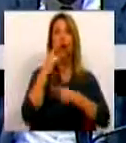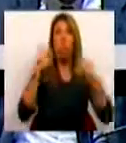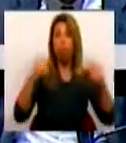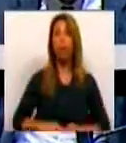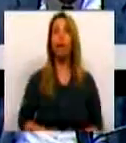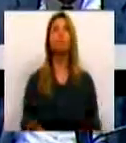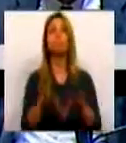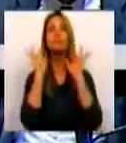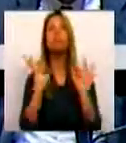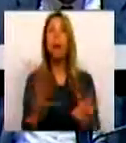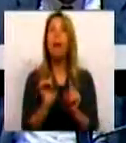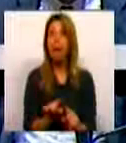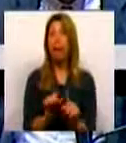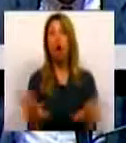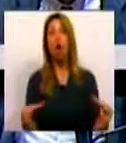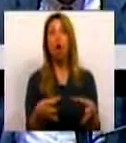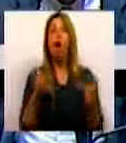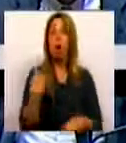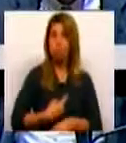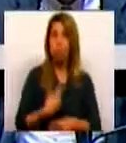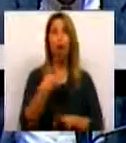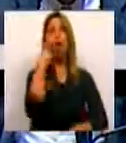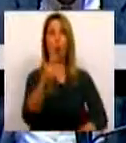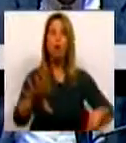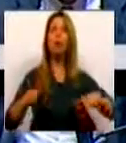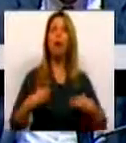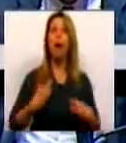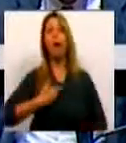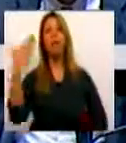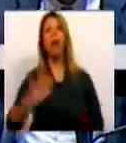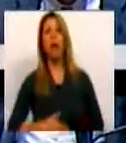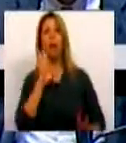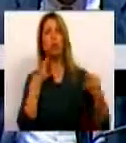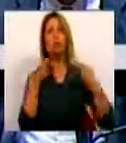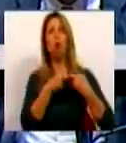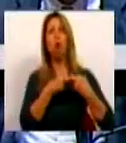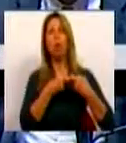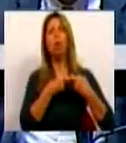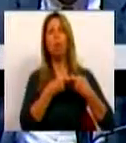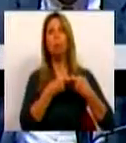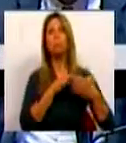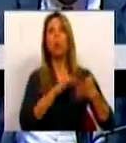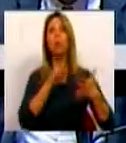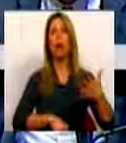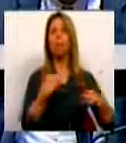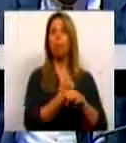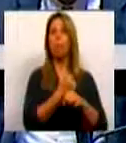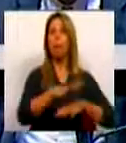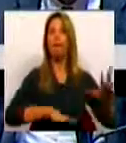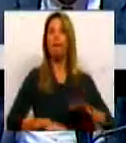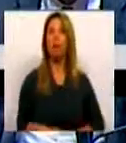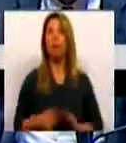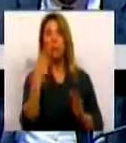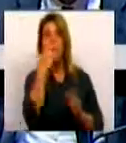estes estão a ver reconhecido reconhecido o seu direito a um vínculo adequado ao trabalho que desenvolvem. Se isto é o